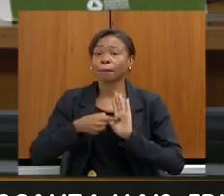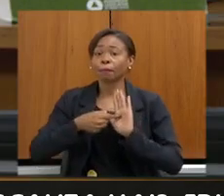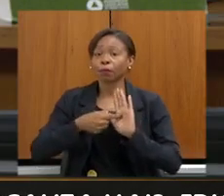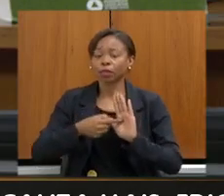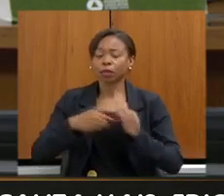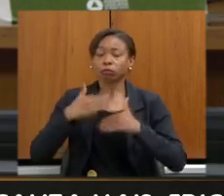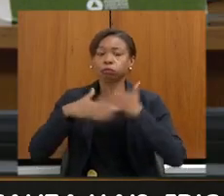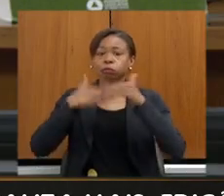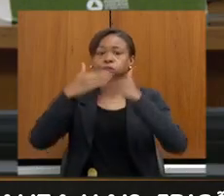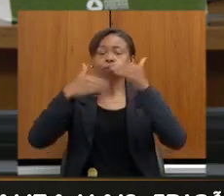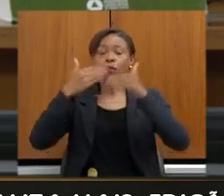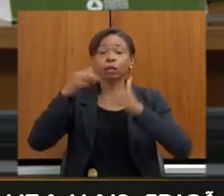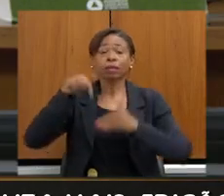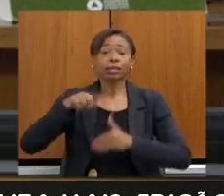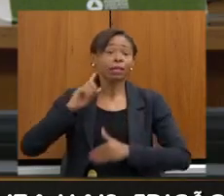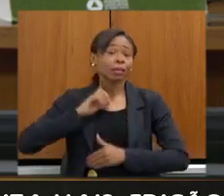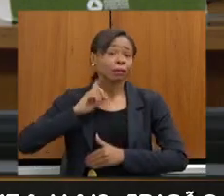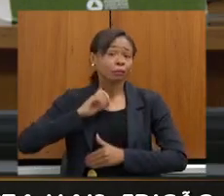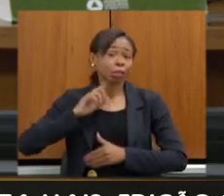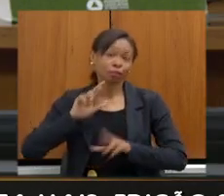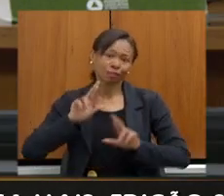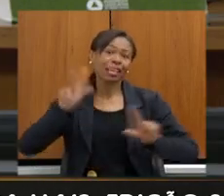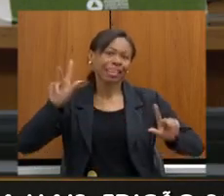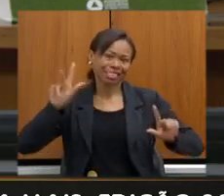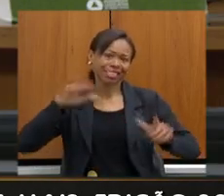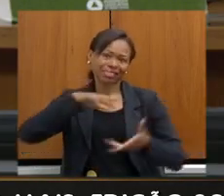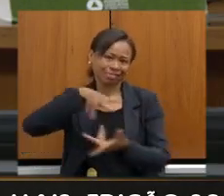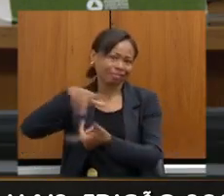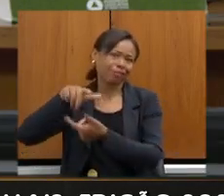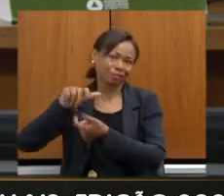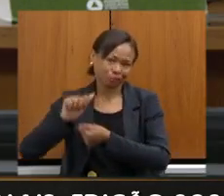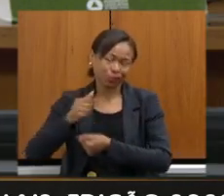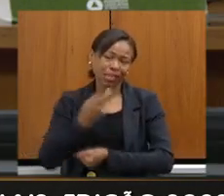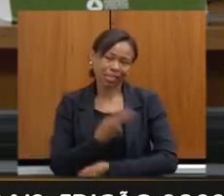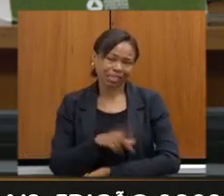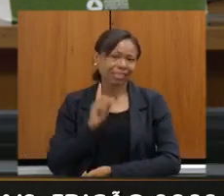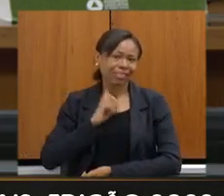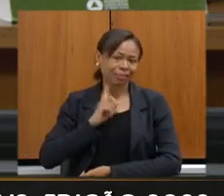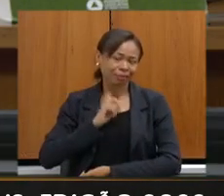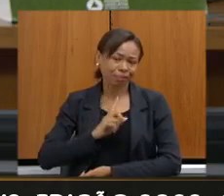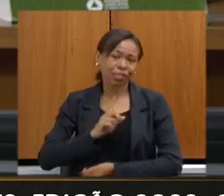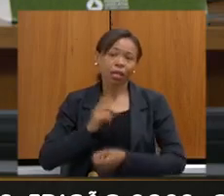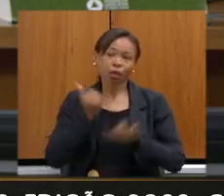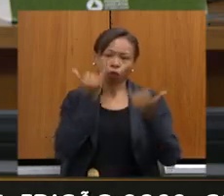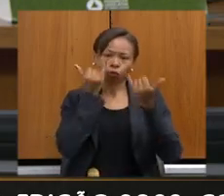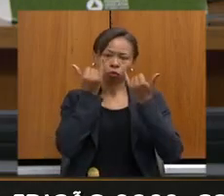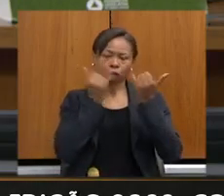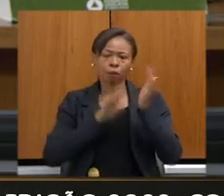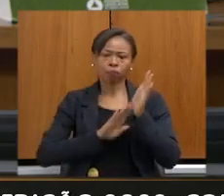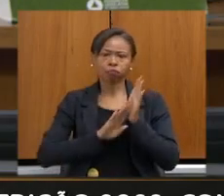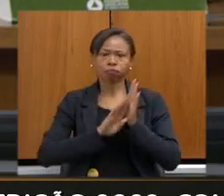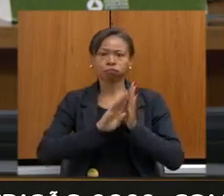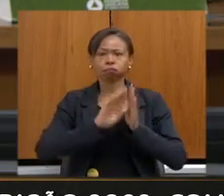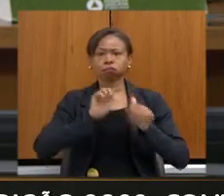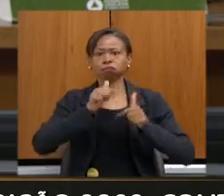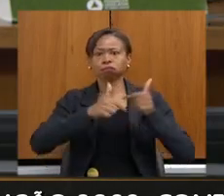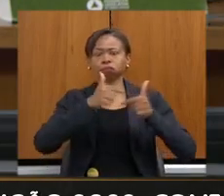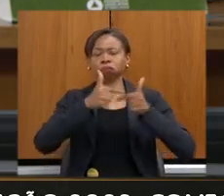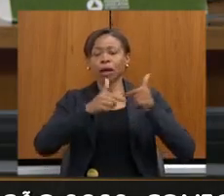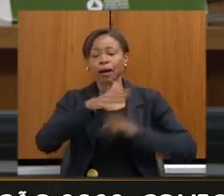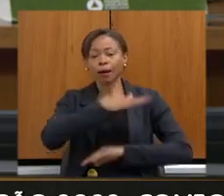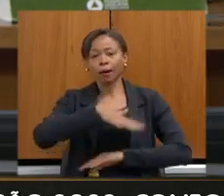diferenciada no mercado global, que já exige muito de indicadores ambientais, de desempenho ambiental dos